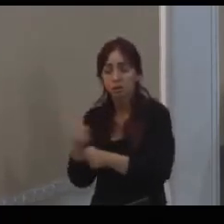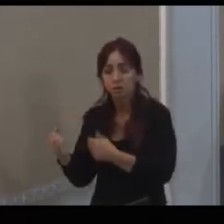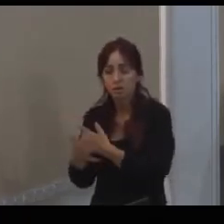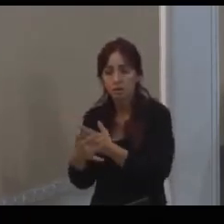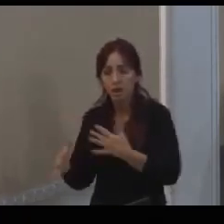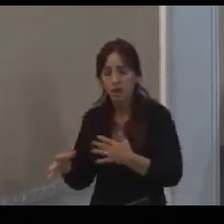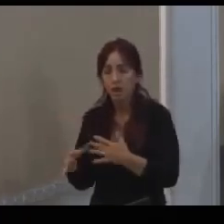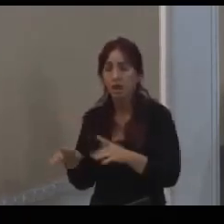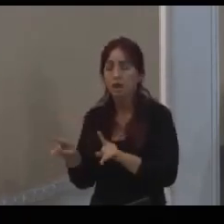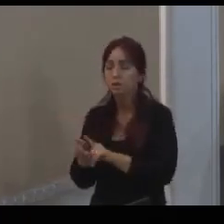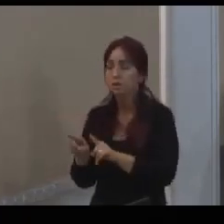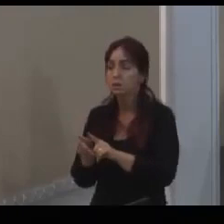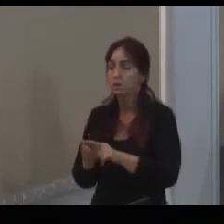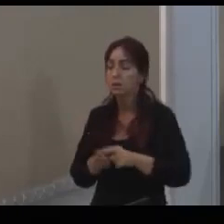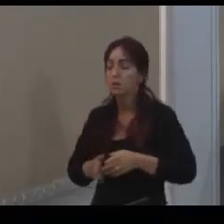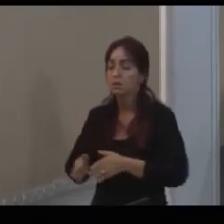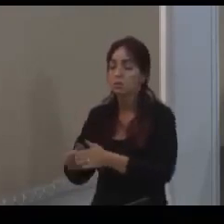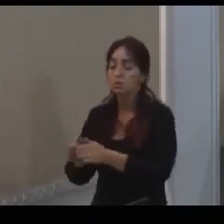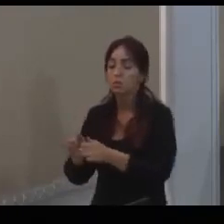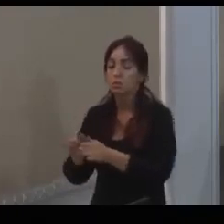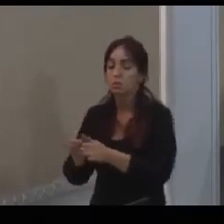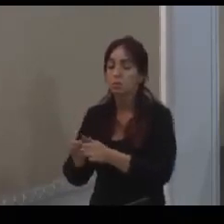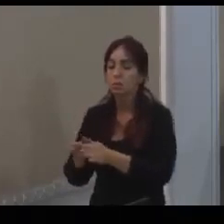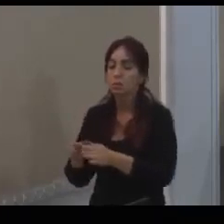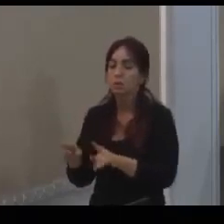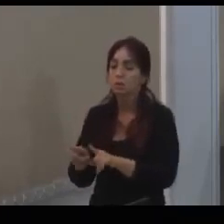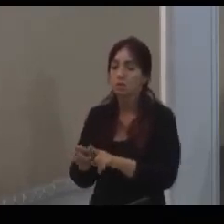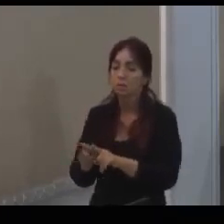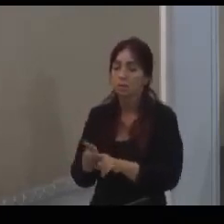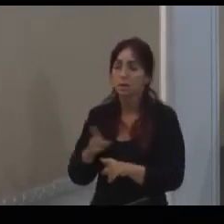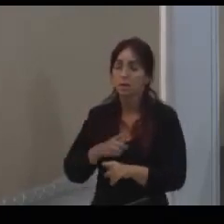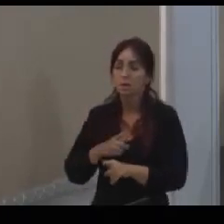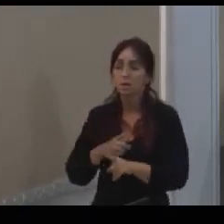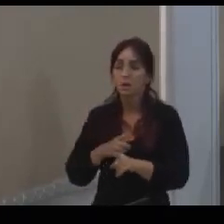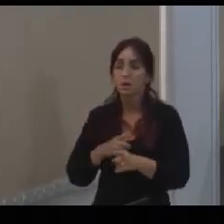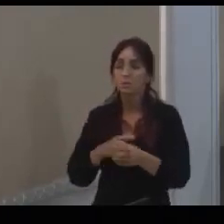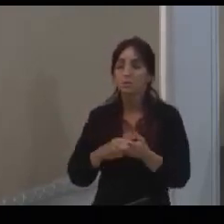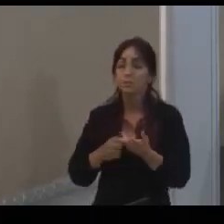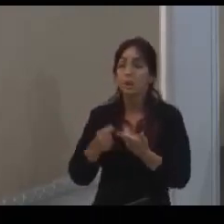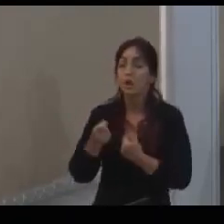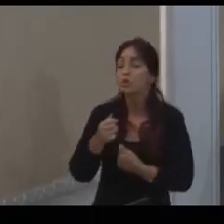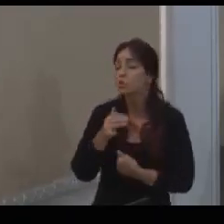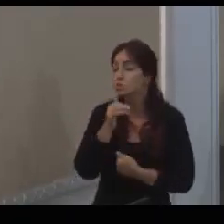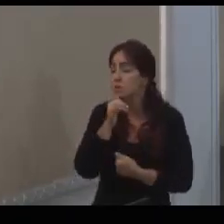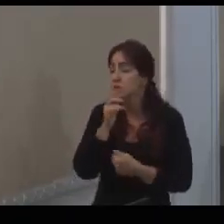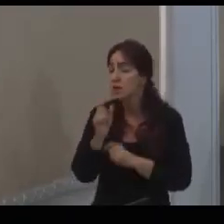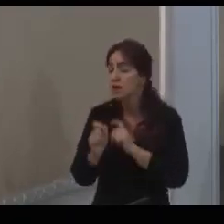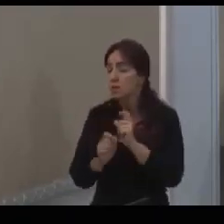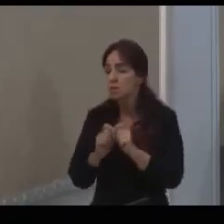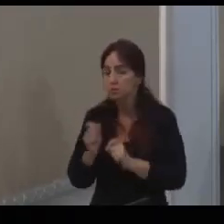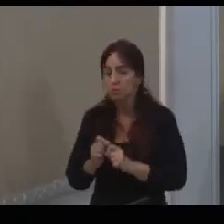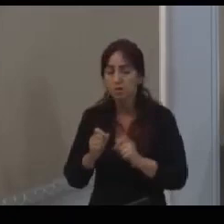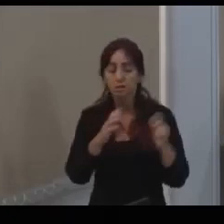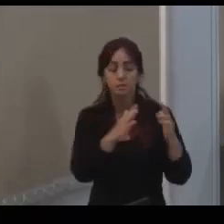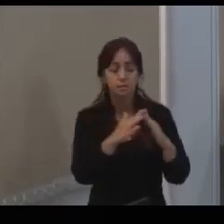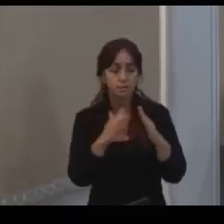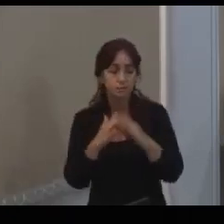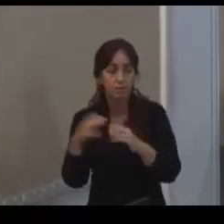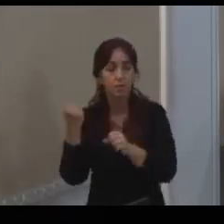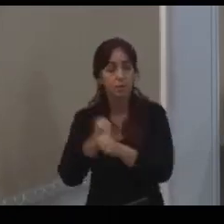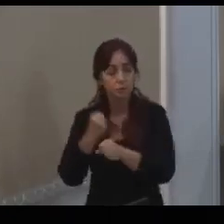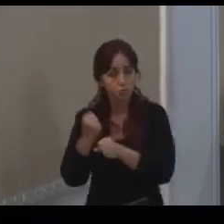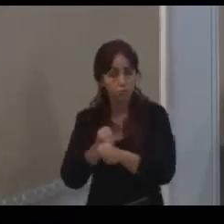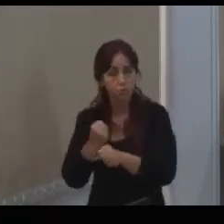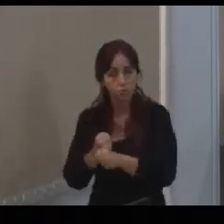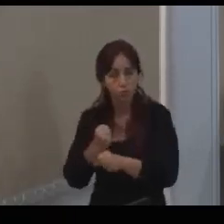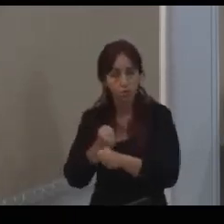que também tem previsão de unidade habitacional. Esses são alguns exemplos de unidades habitacionais que nós vamos construir